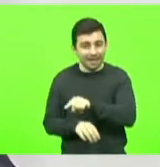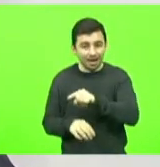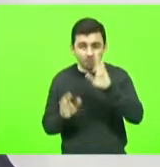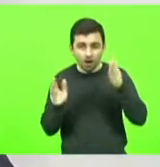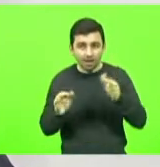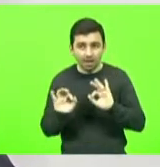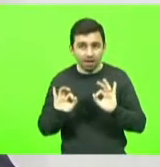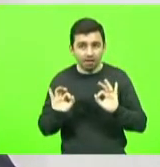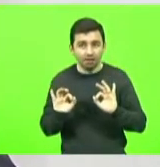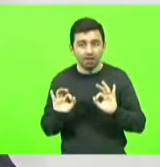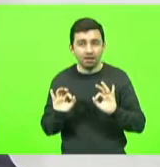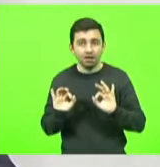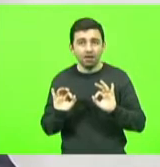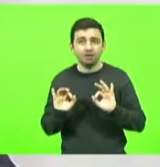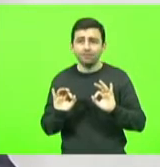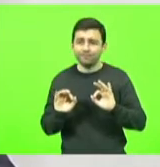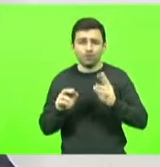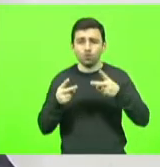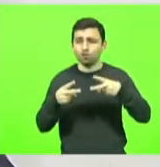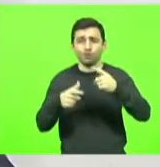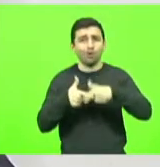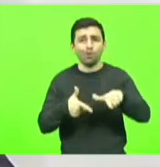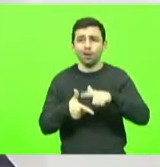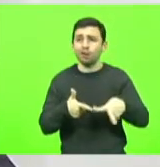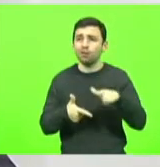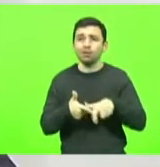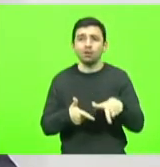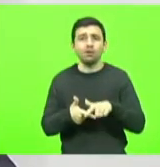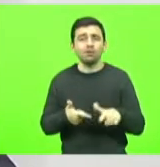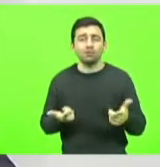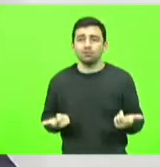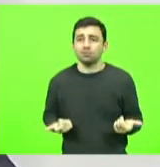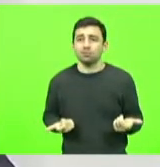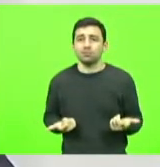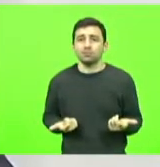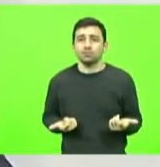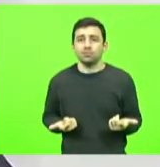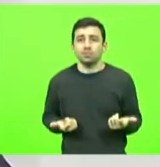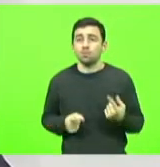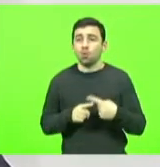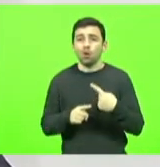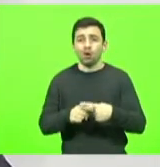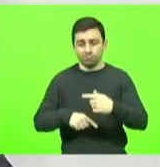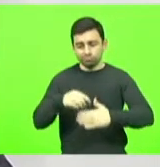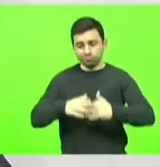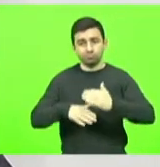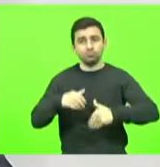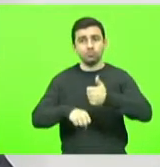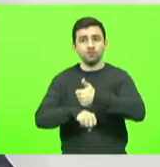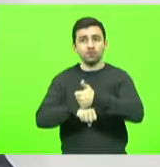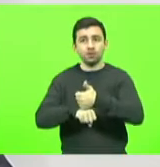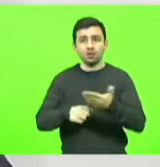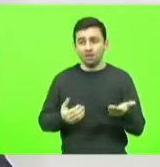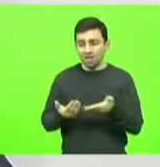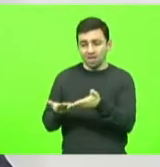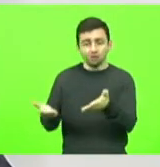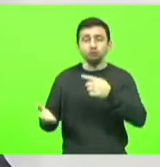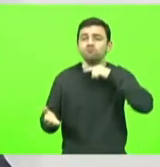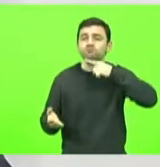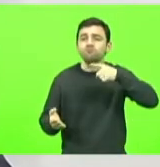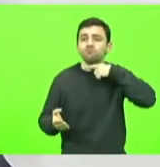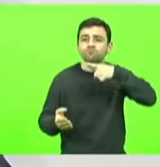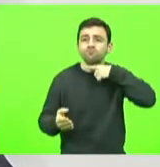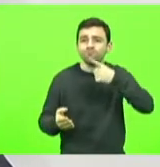continuar com esse problema, porque essa mão de obra não está qualificada